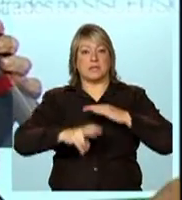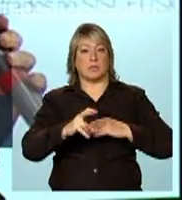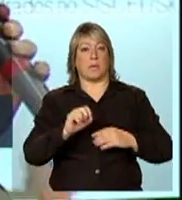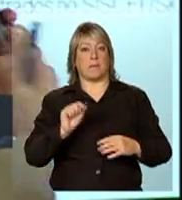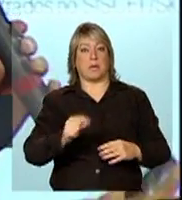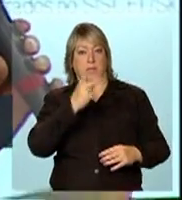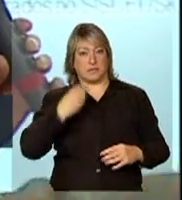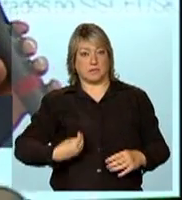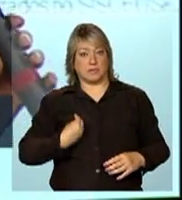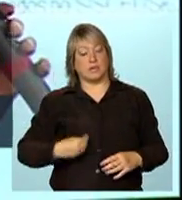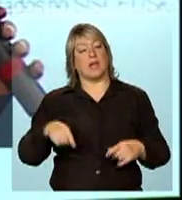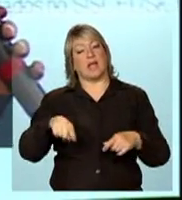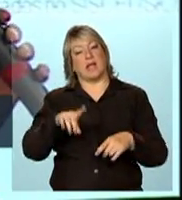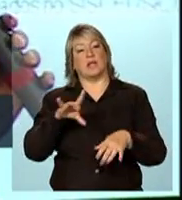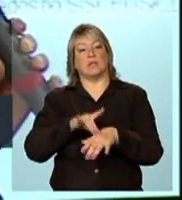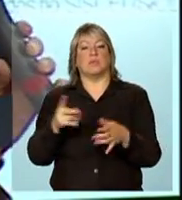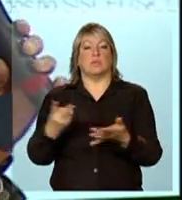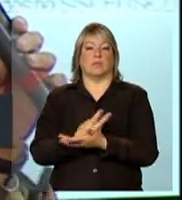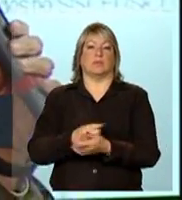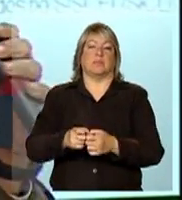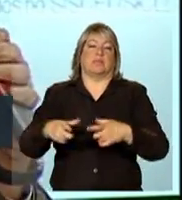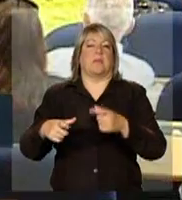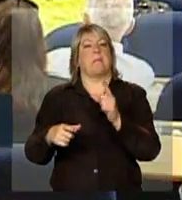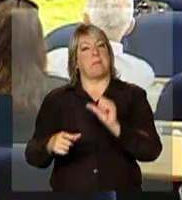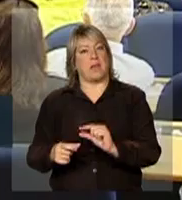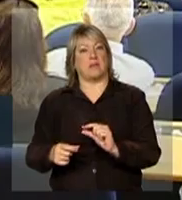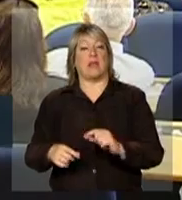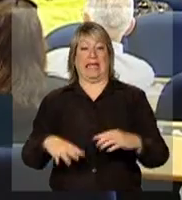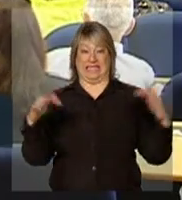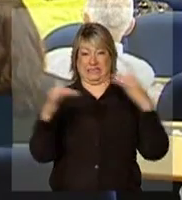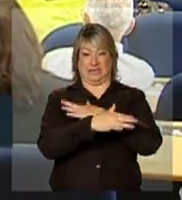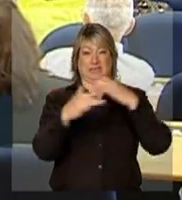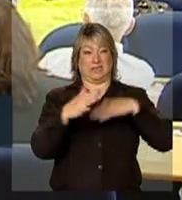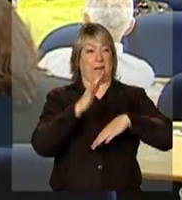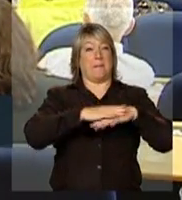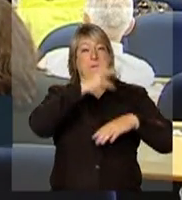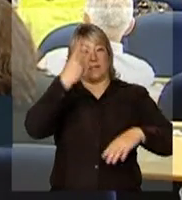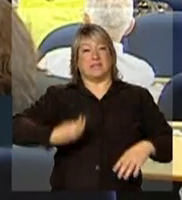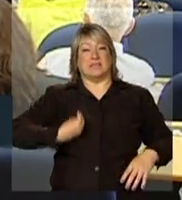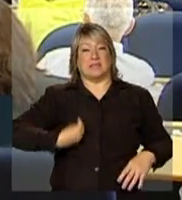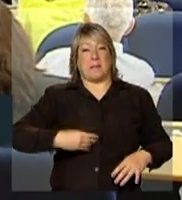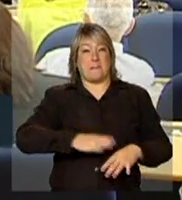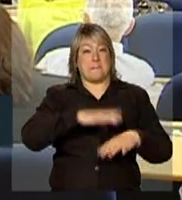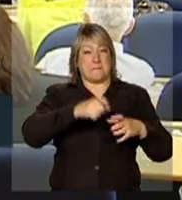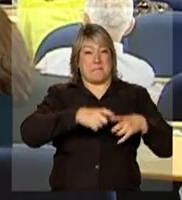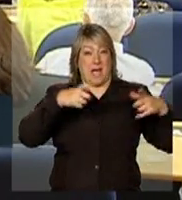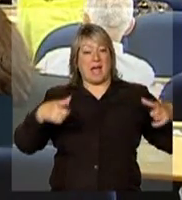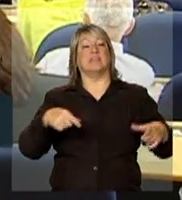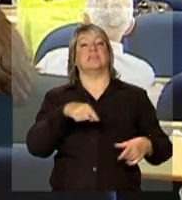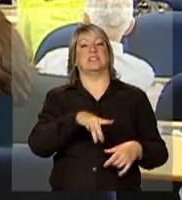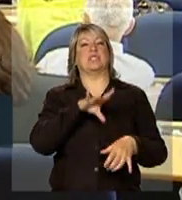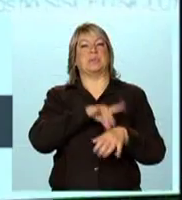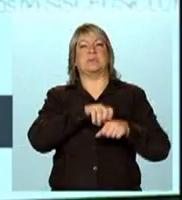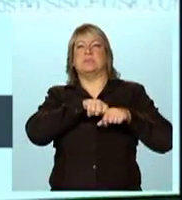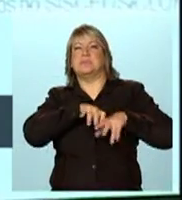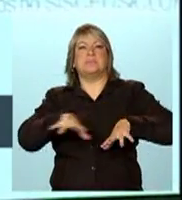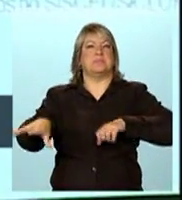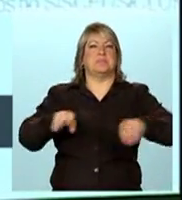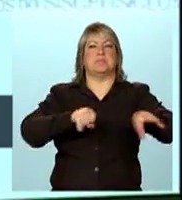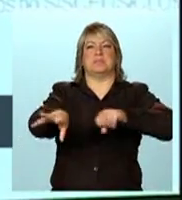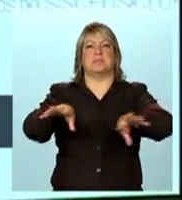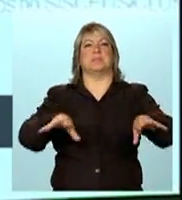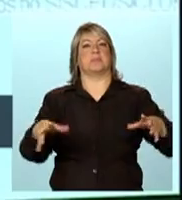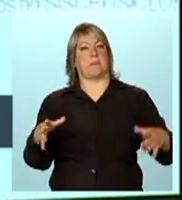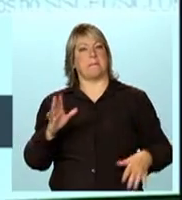inteiro, mas os grandes municípios têm que fazer um esforço adicional, porque é neles onde está concentrado o maior número de pessoas, o maior